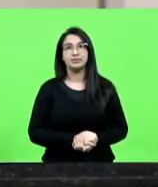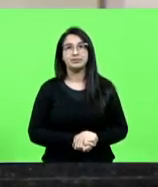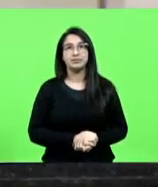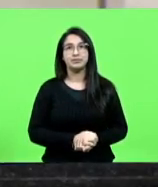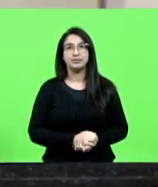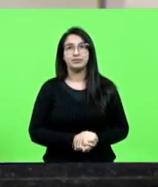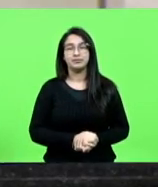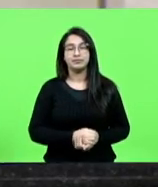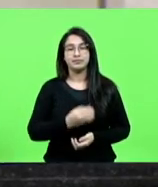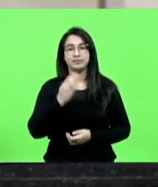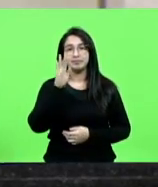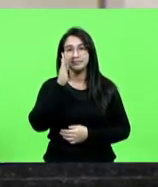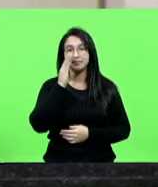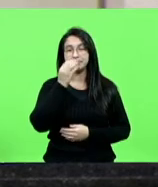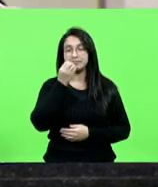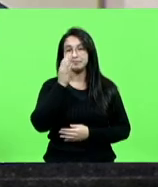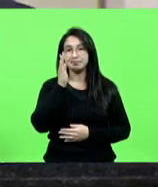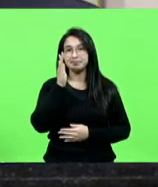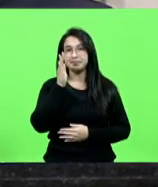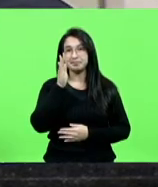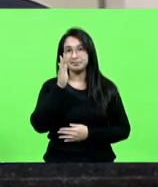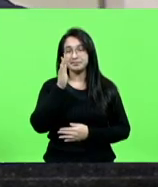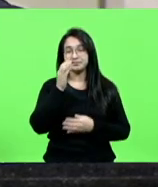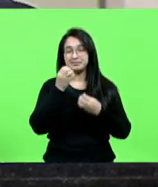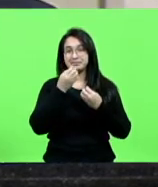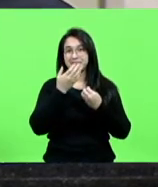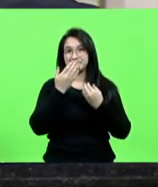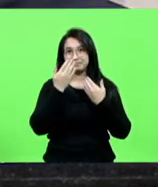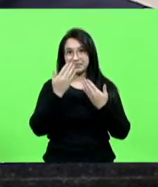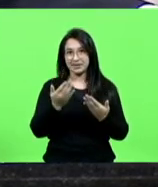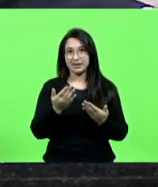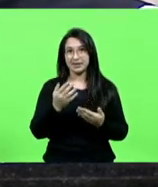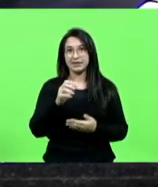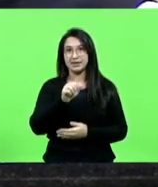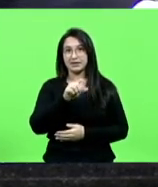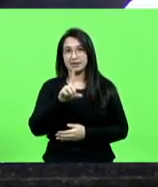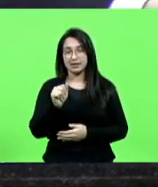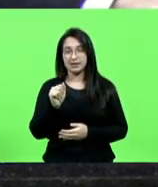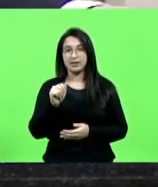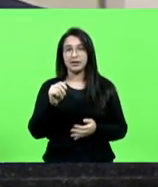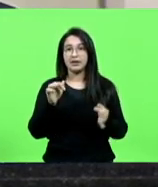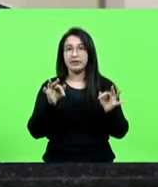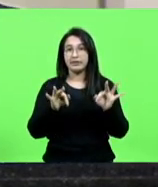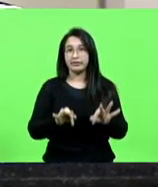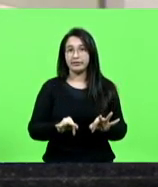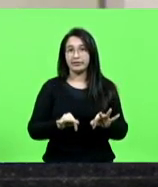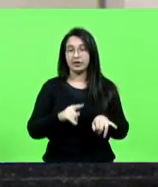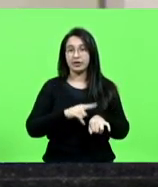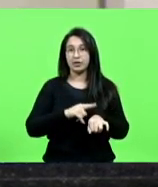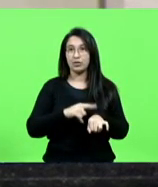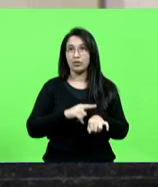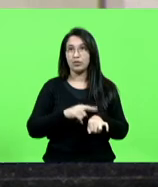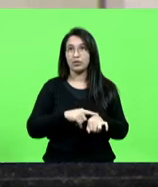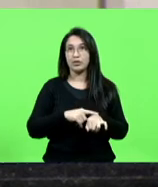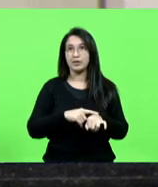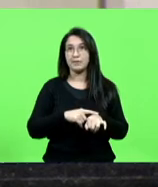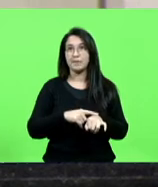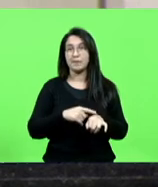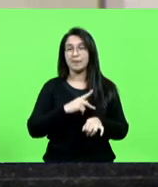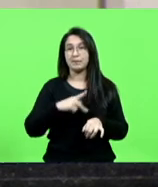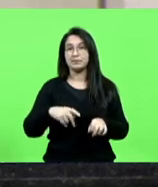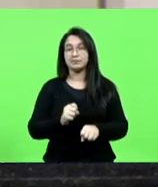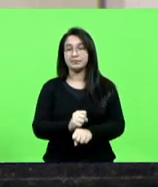obrigado deputada Ada finalizando o horário dos partidos políticos esta presidência